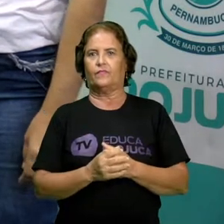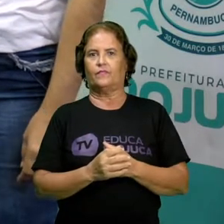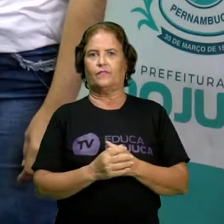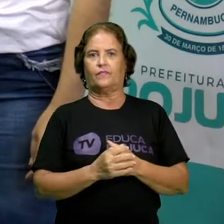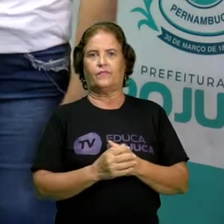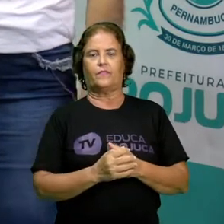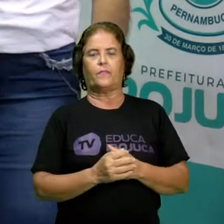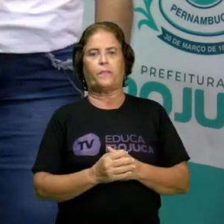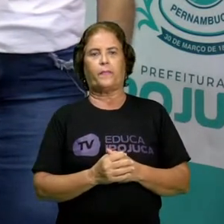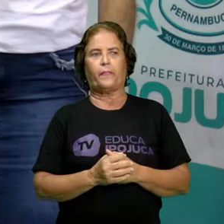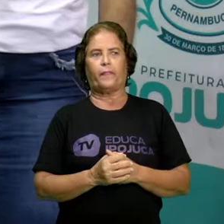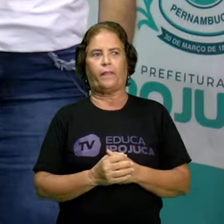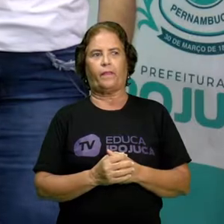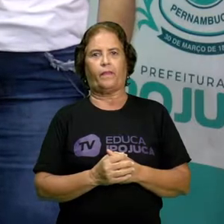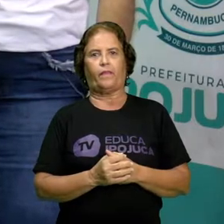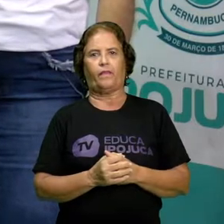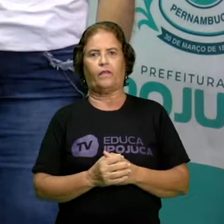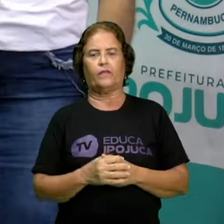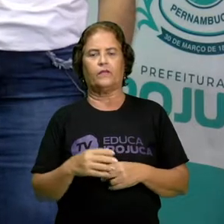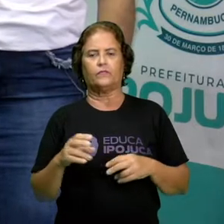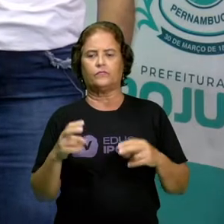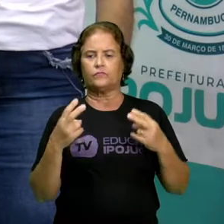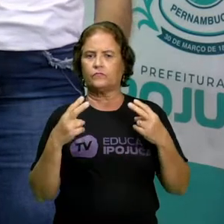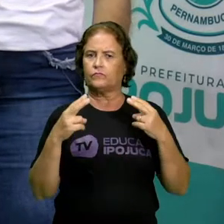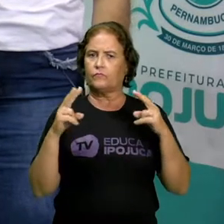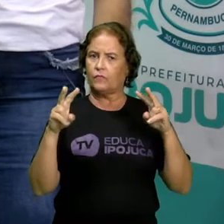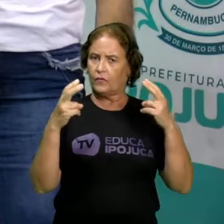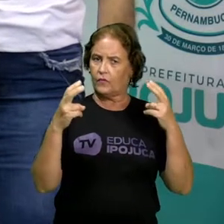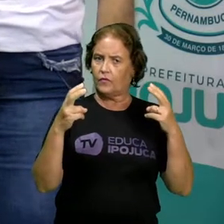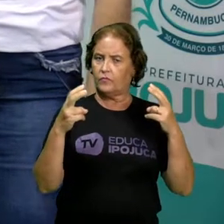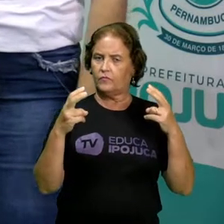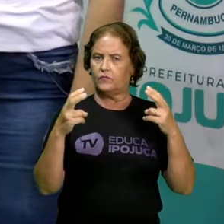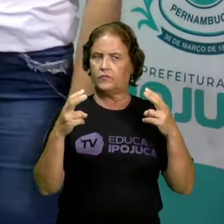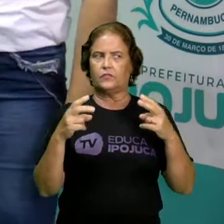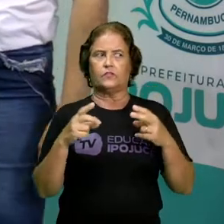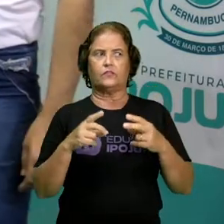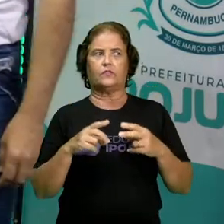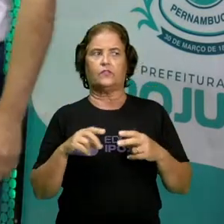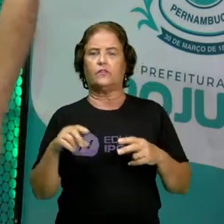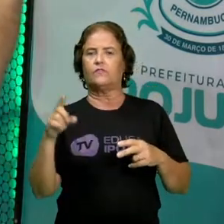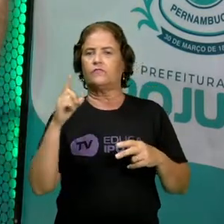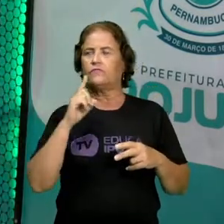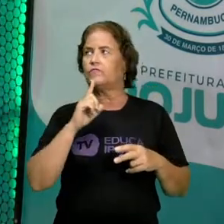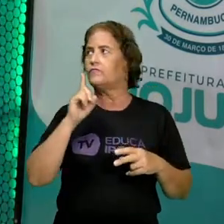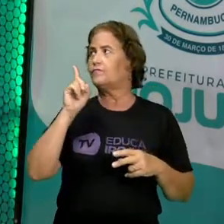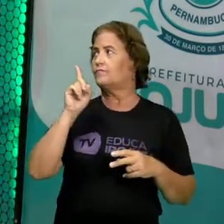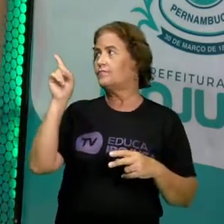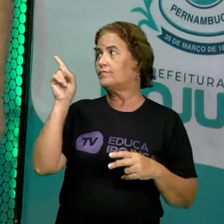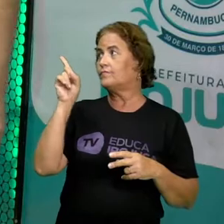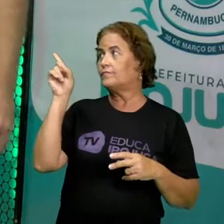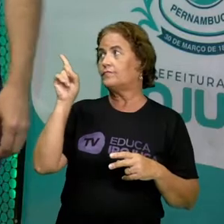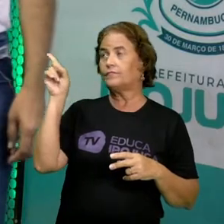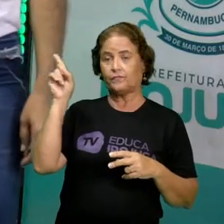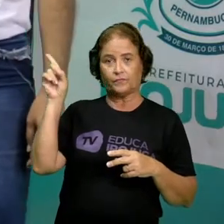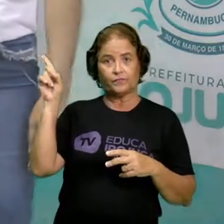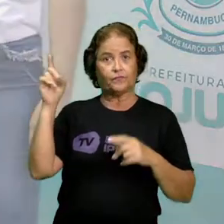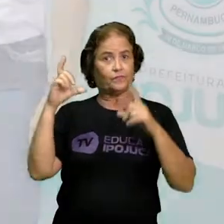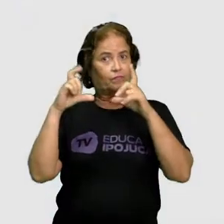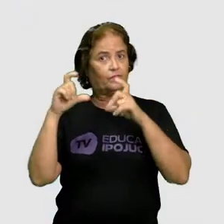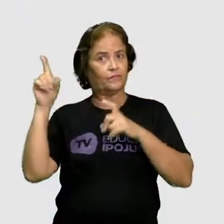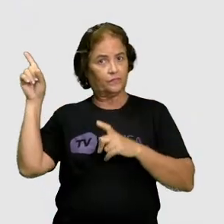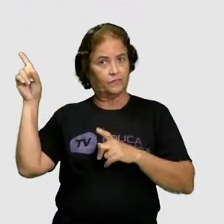Bom, observem com bastante atenção esta imagem aqui, crianças.